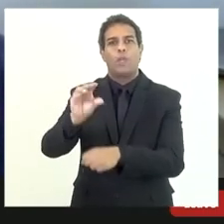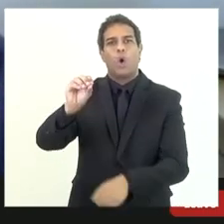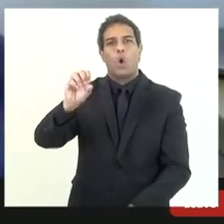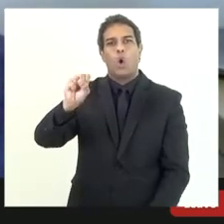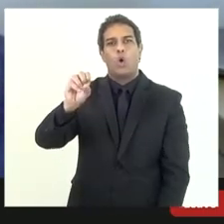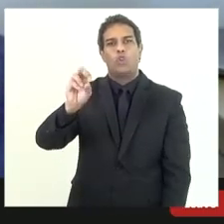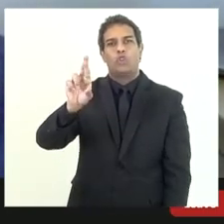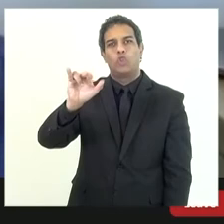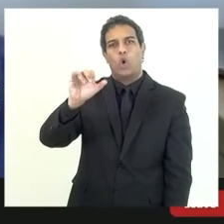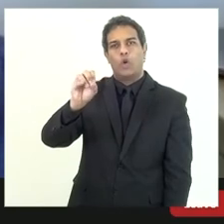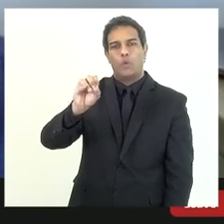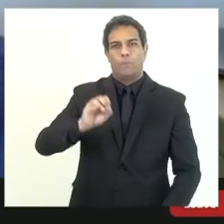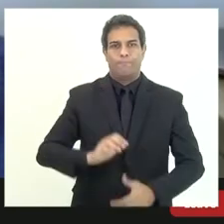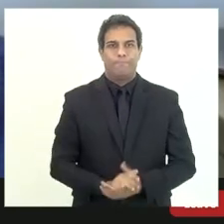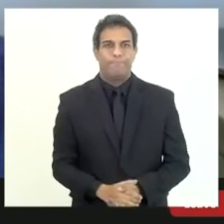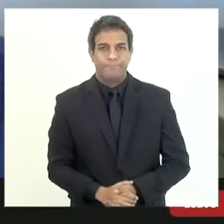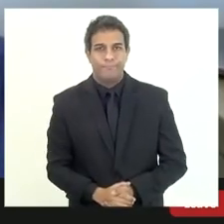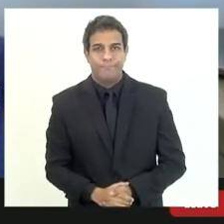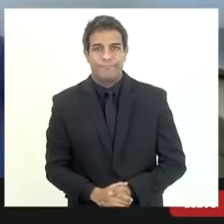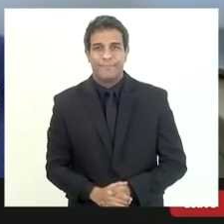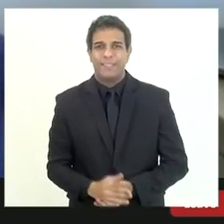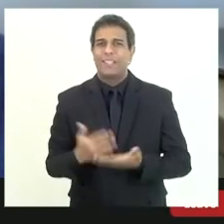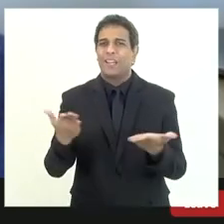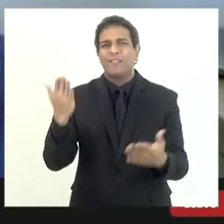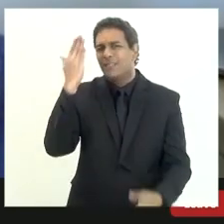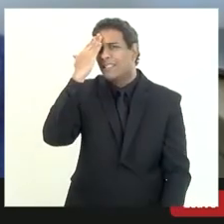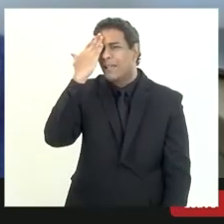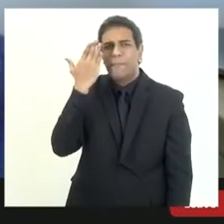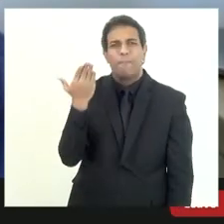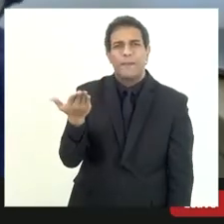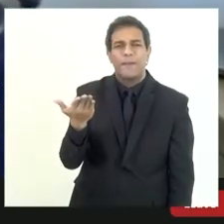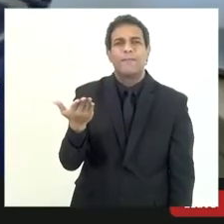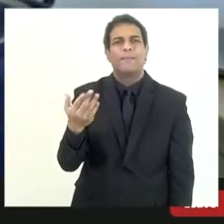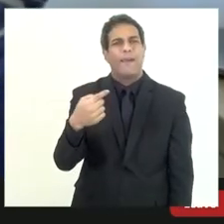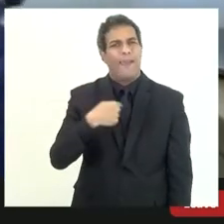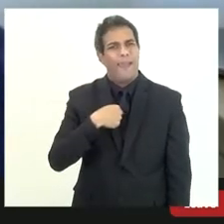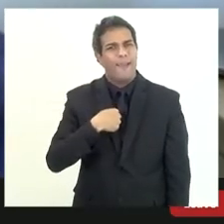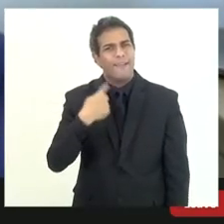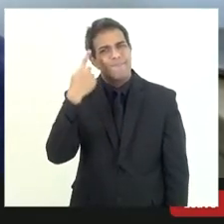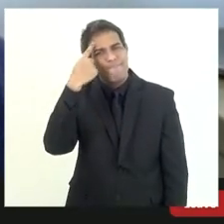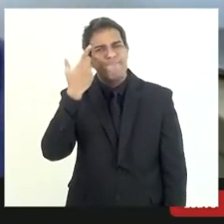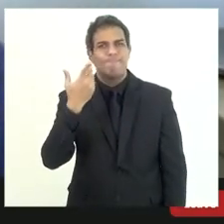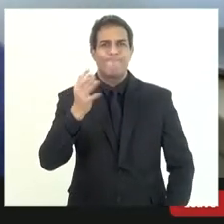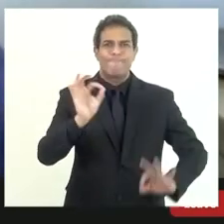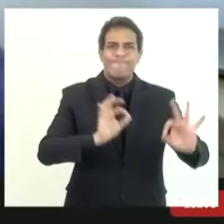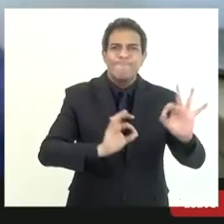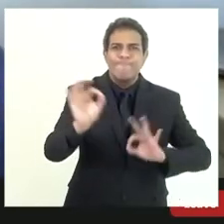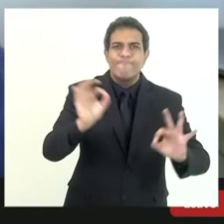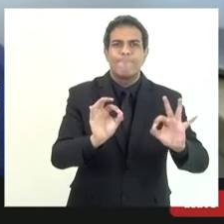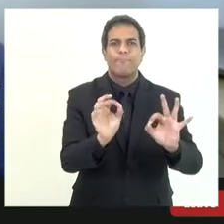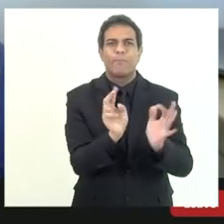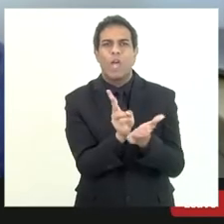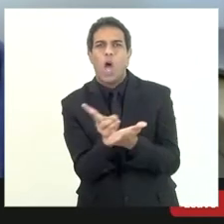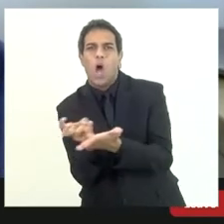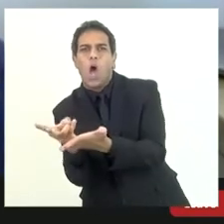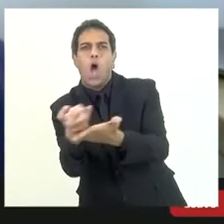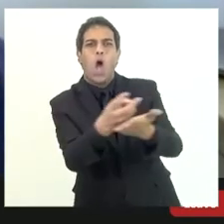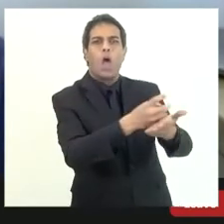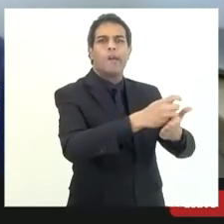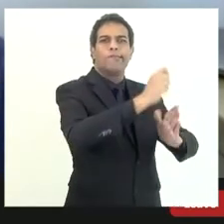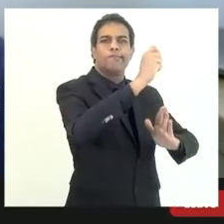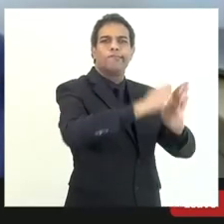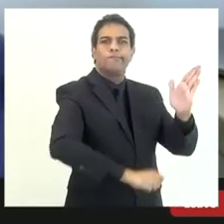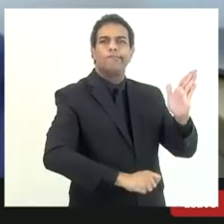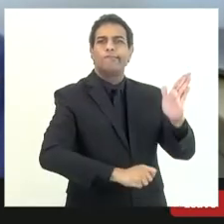doutor o seguinte estou trabalhando aqui na tributação com um olho também lá